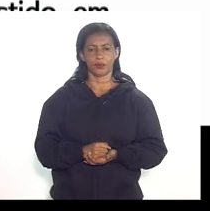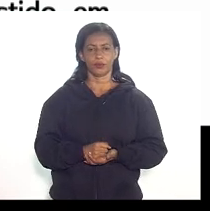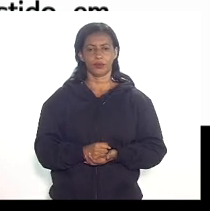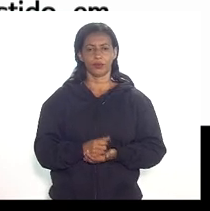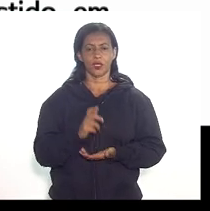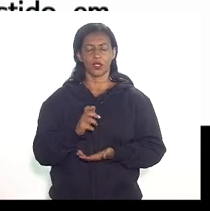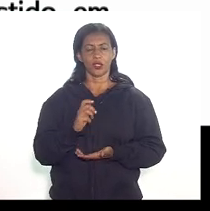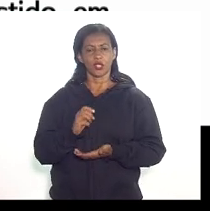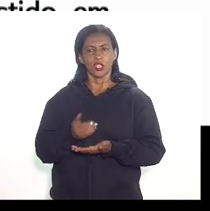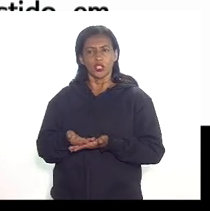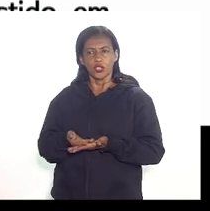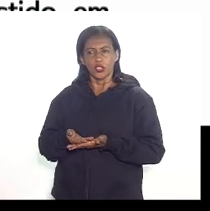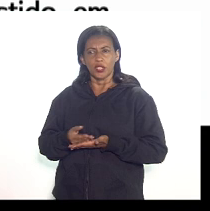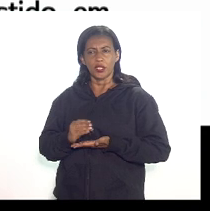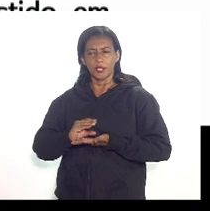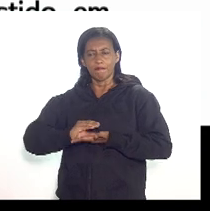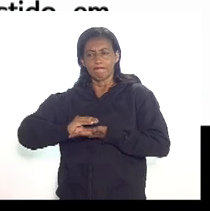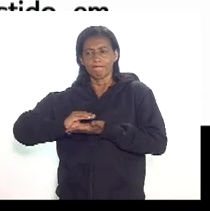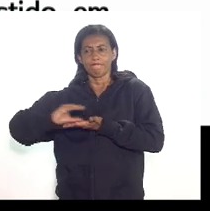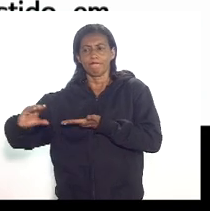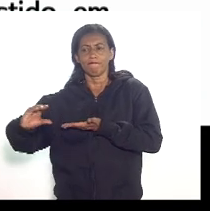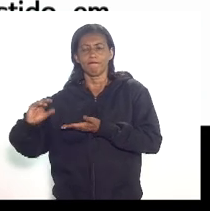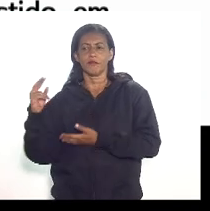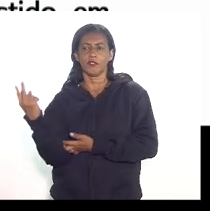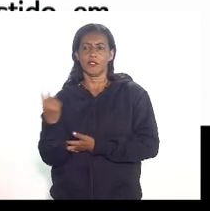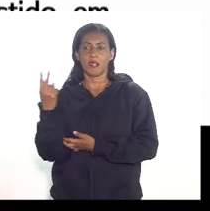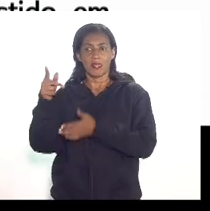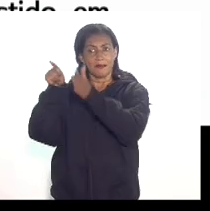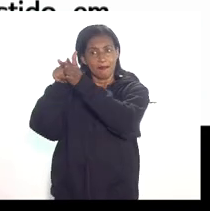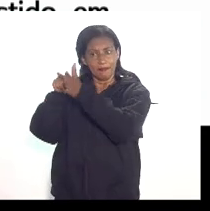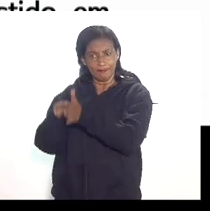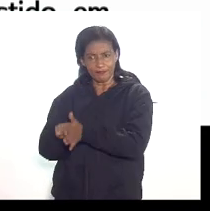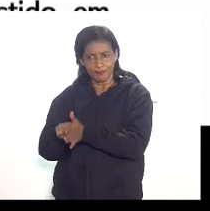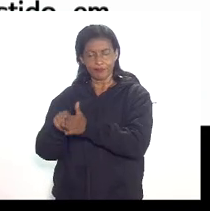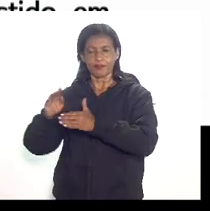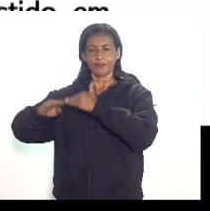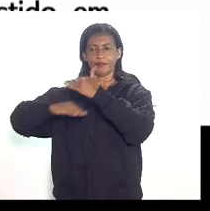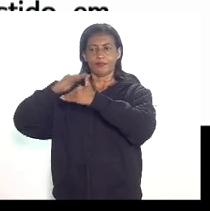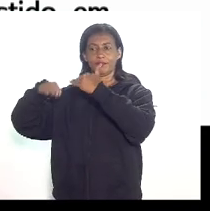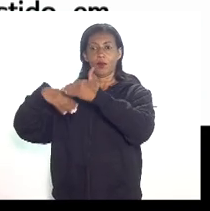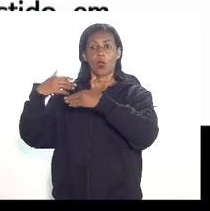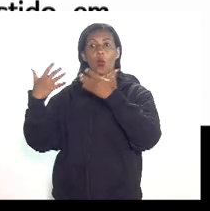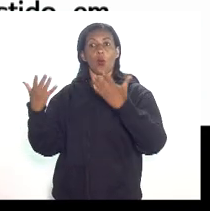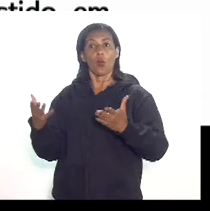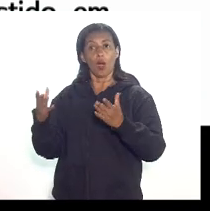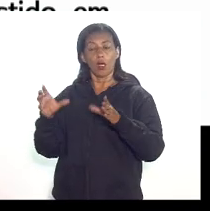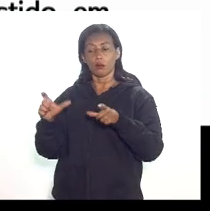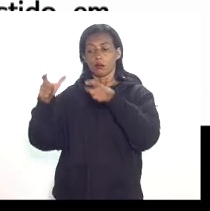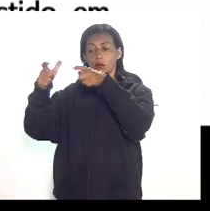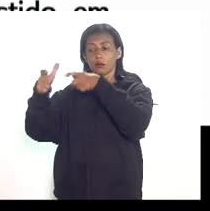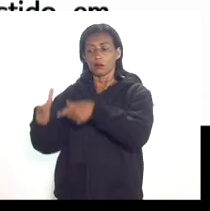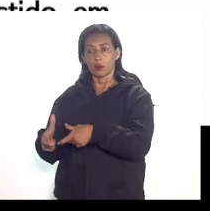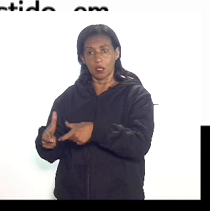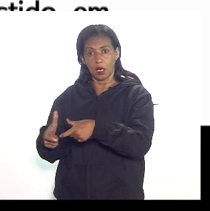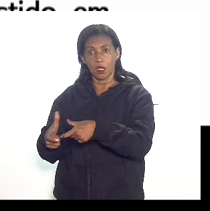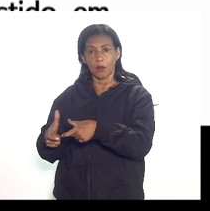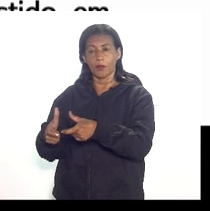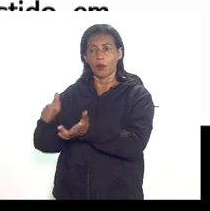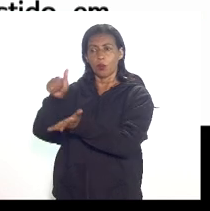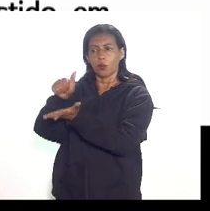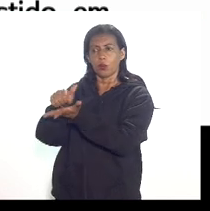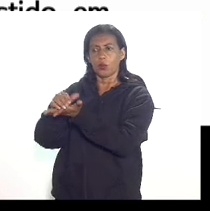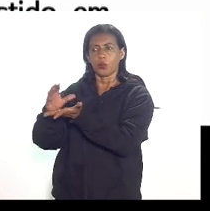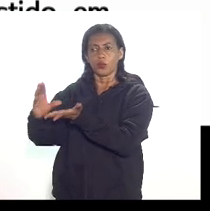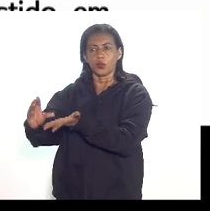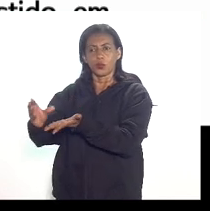investir esse valor em pesquisa e desenvolvimento quando o campo for sujeito a recolhimento da participação especial em